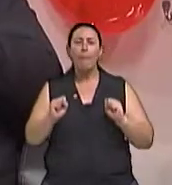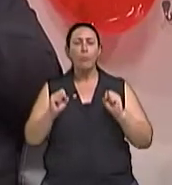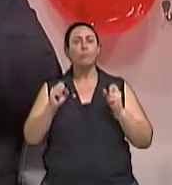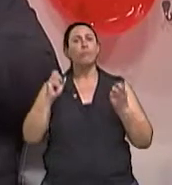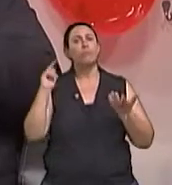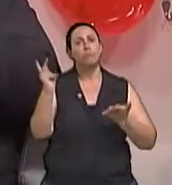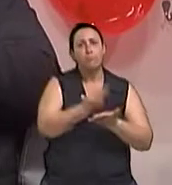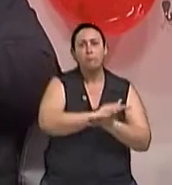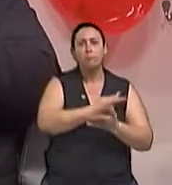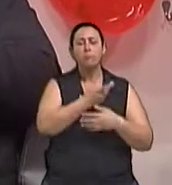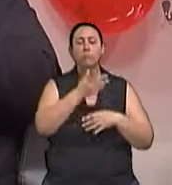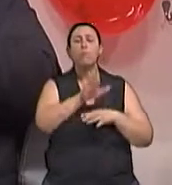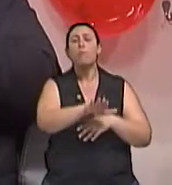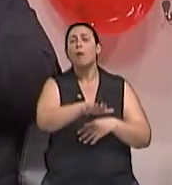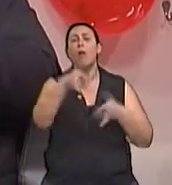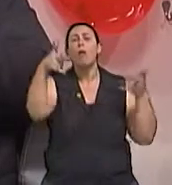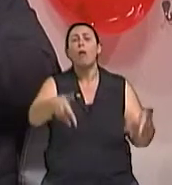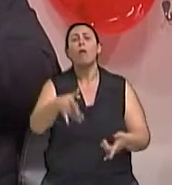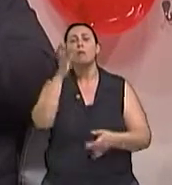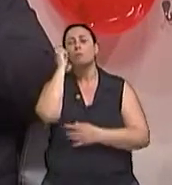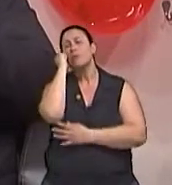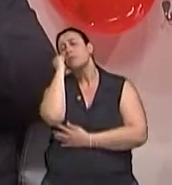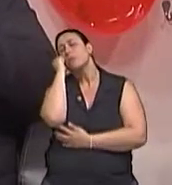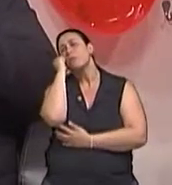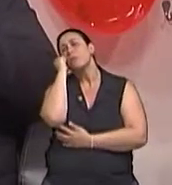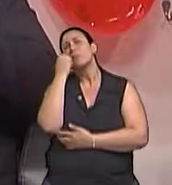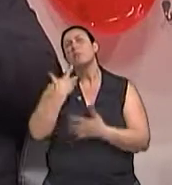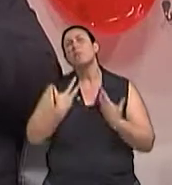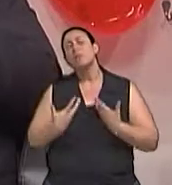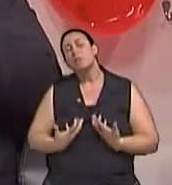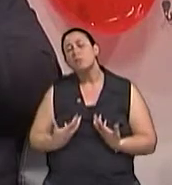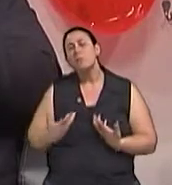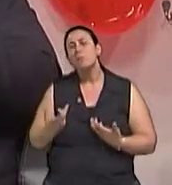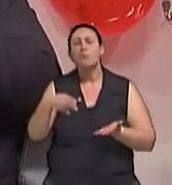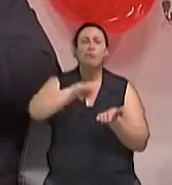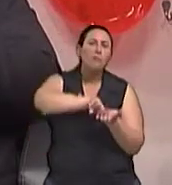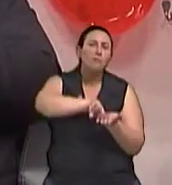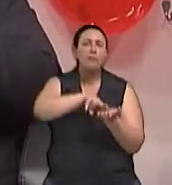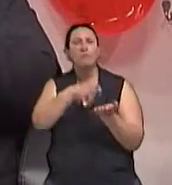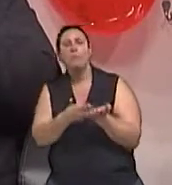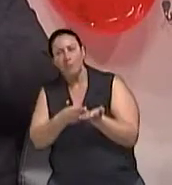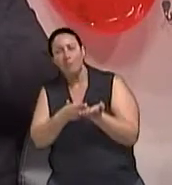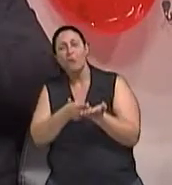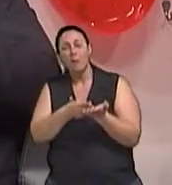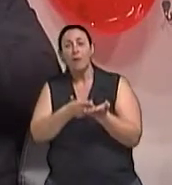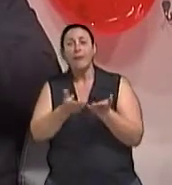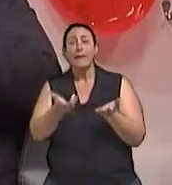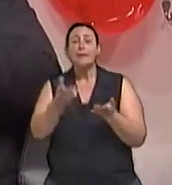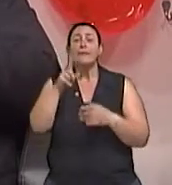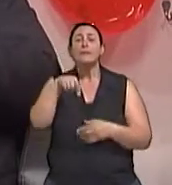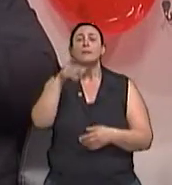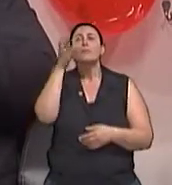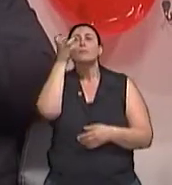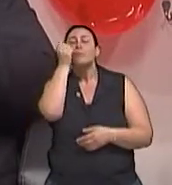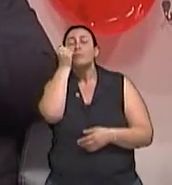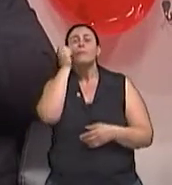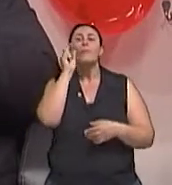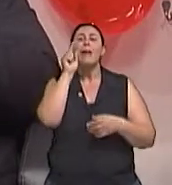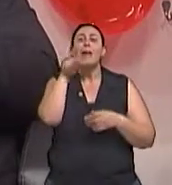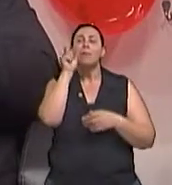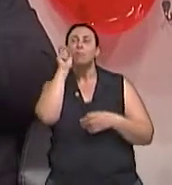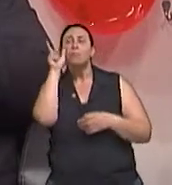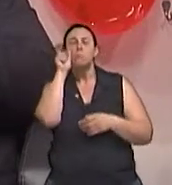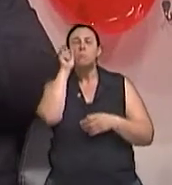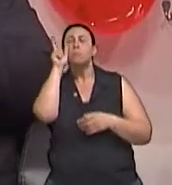mesmo que o tempo total de sono não necessariamente aumente ou até possa diminuir. Então, o sono é mais fragmentado,